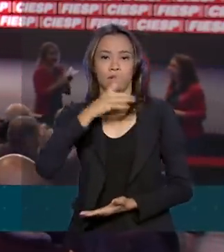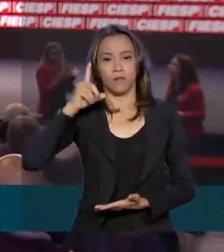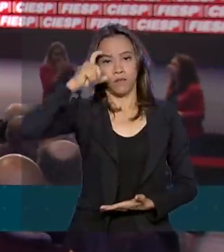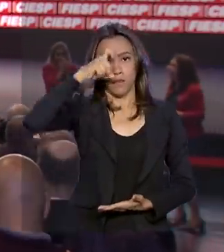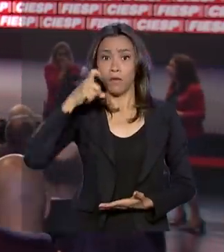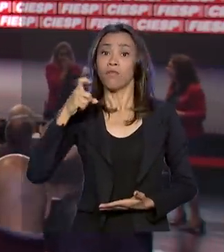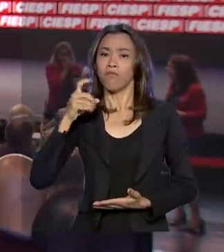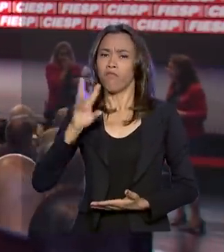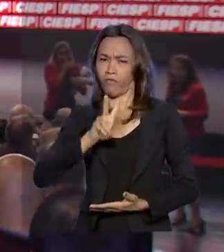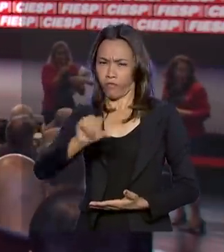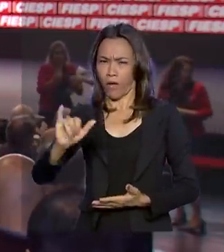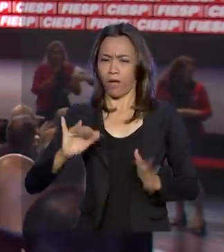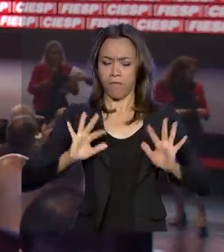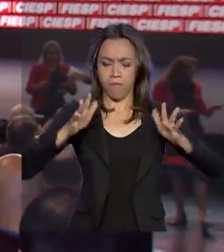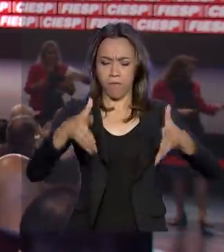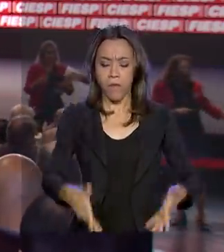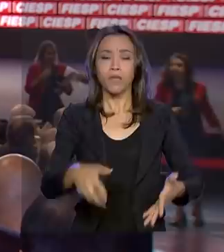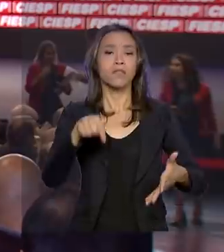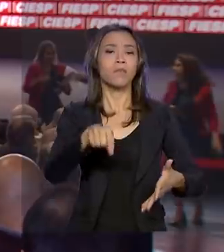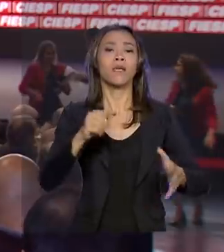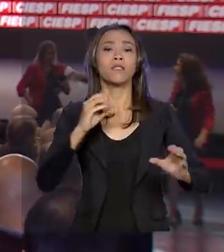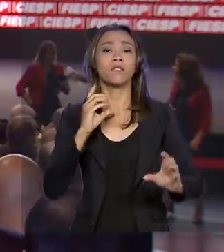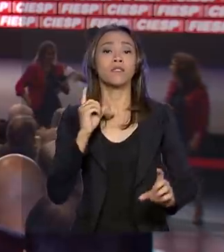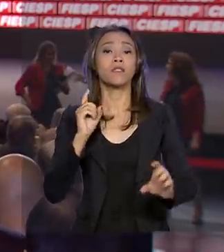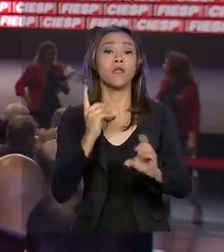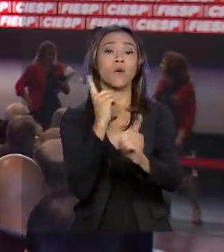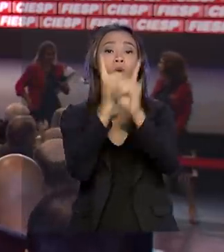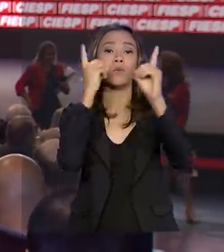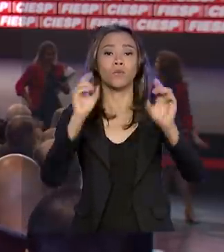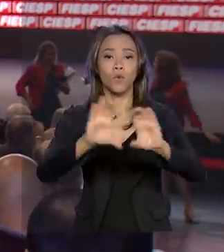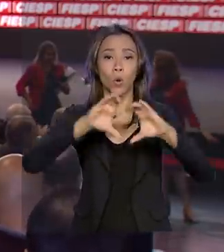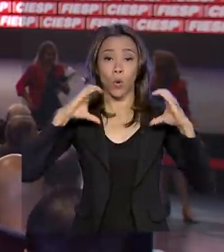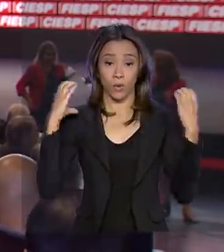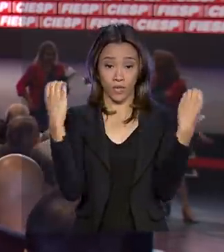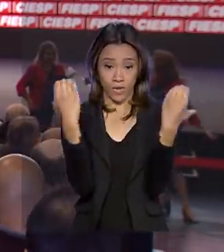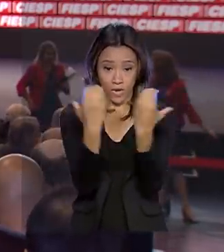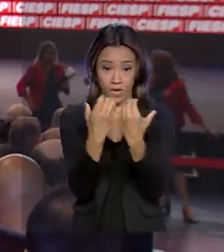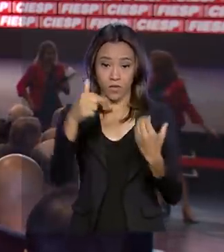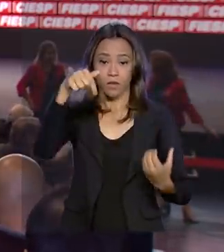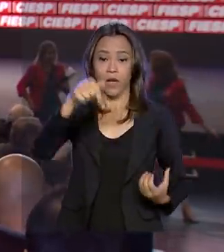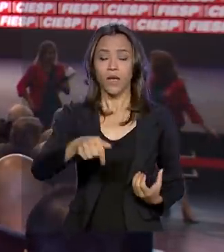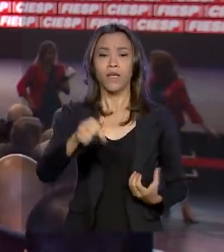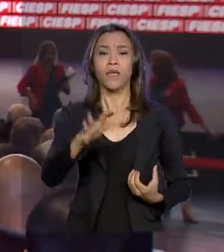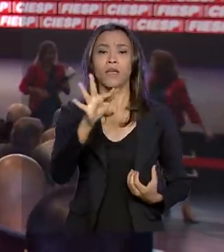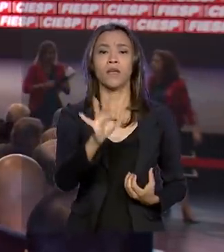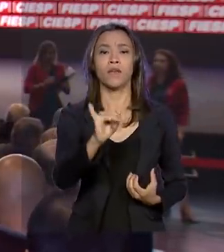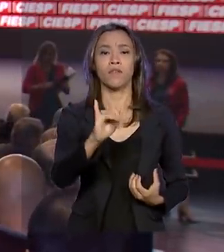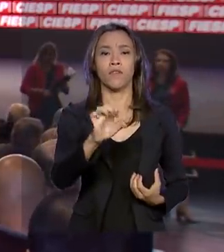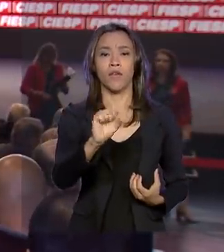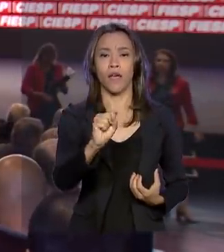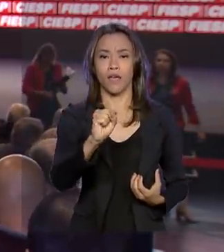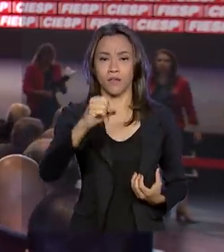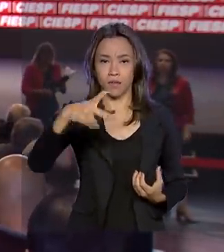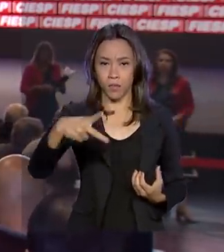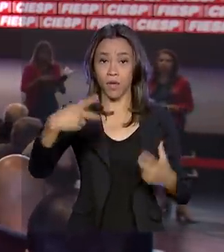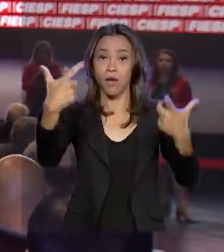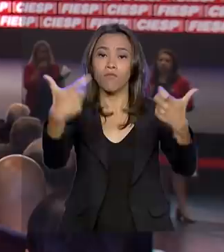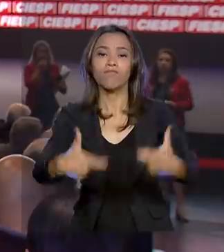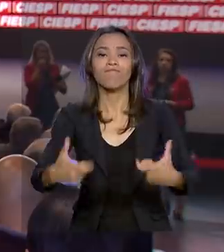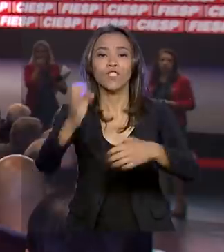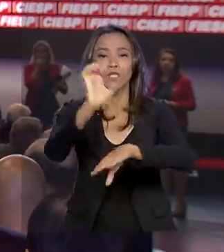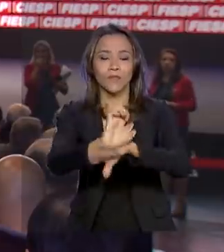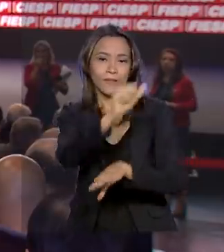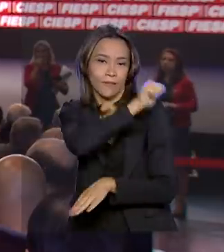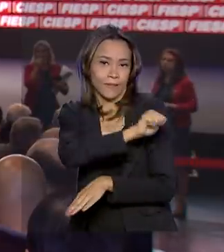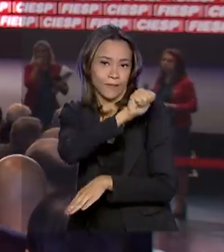Brasileiro da Construção, que acontece aqui Fiesp, em São Paulo. Um dos temas que serão abordados por aqui